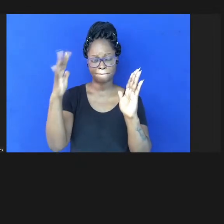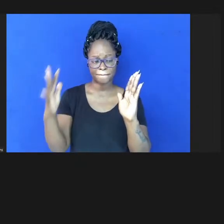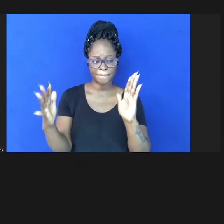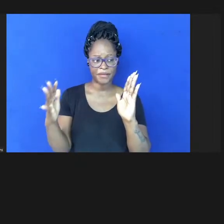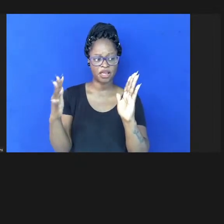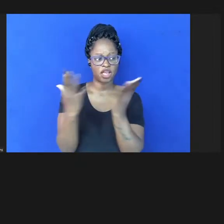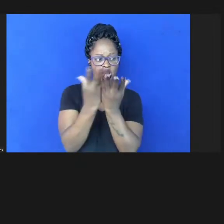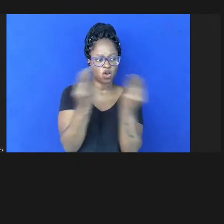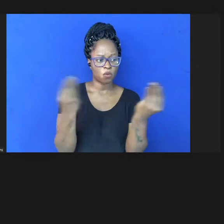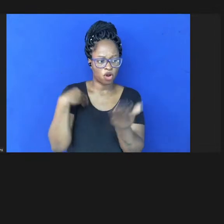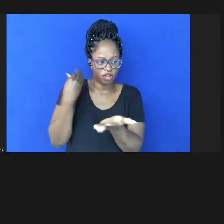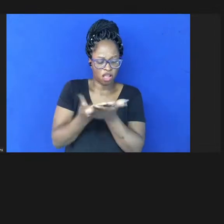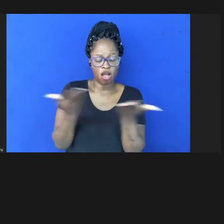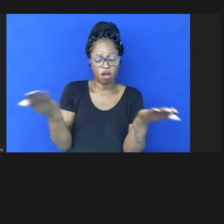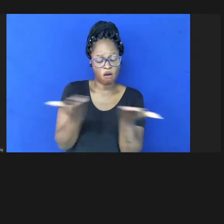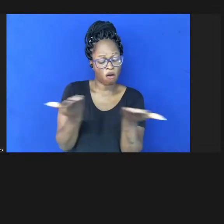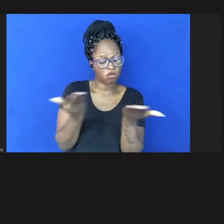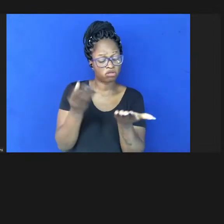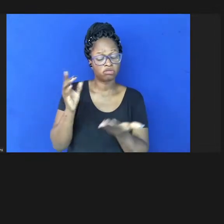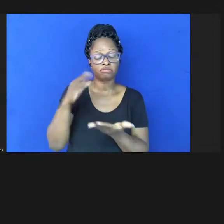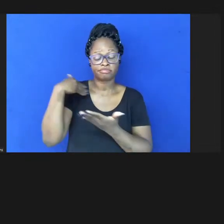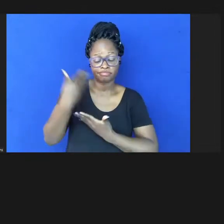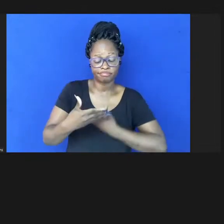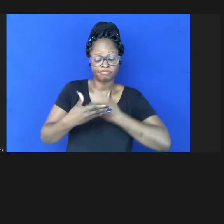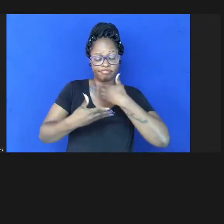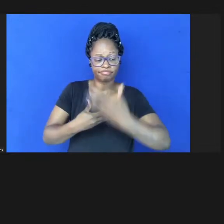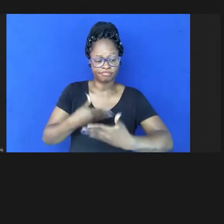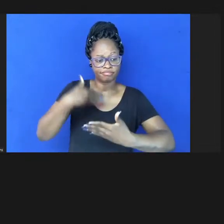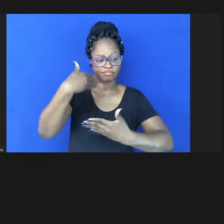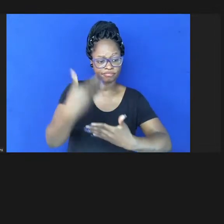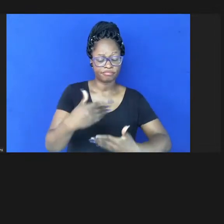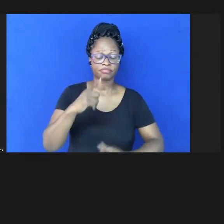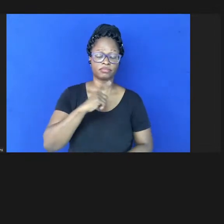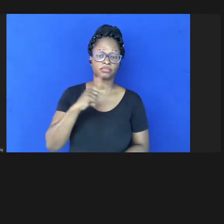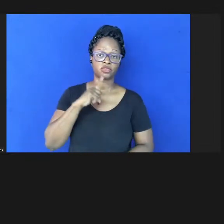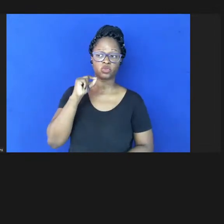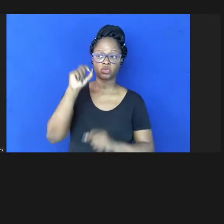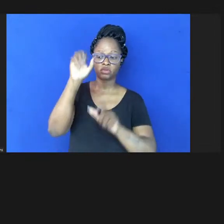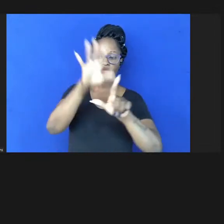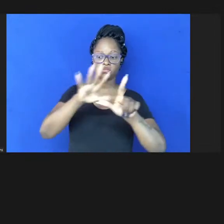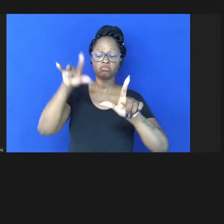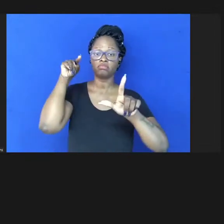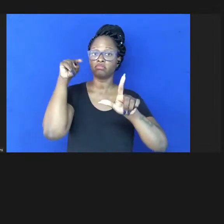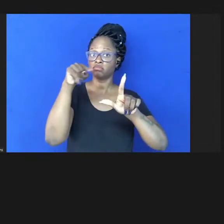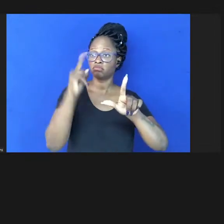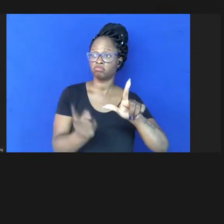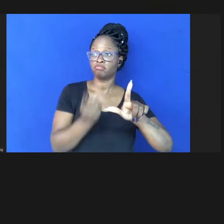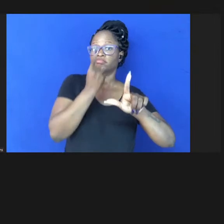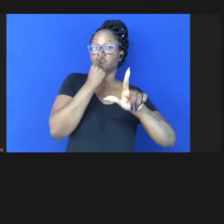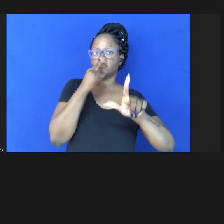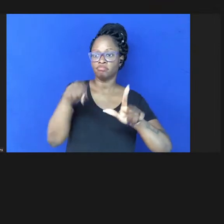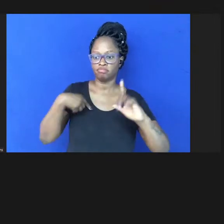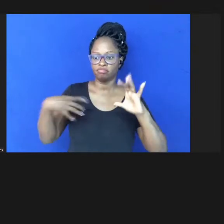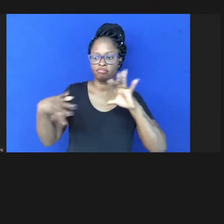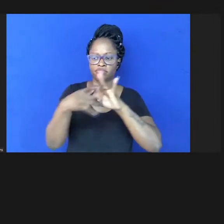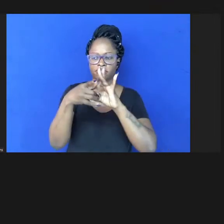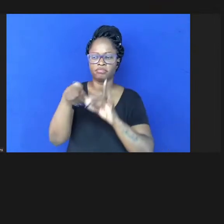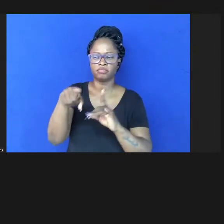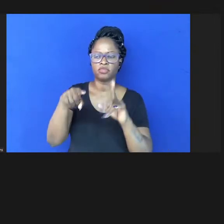até hoje cada vez que um paper que tem a ver com covid-19